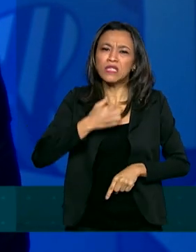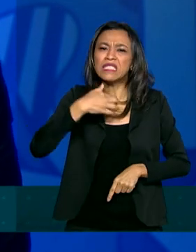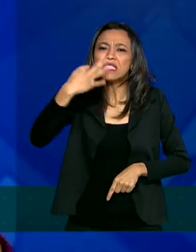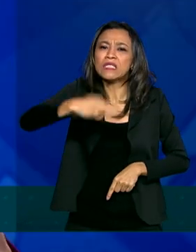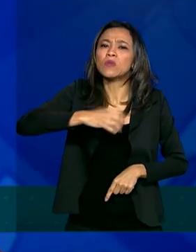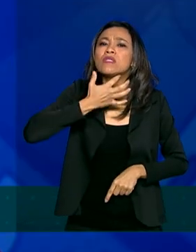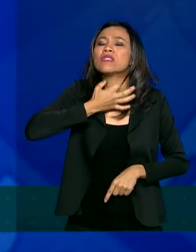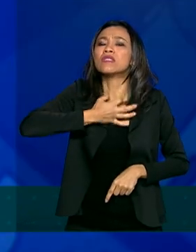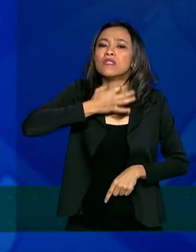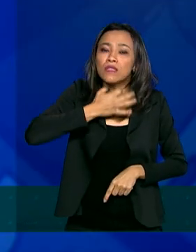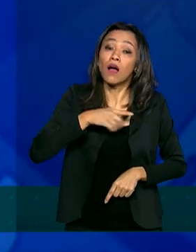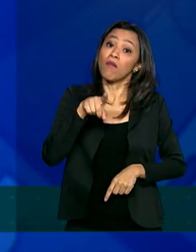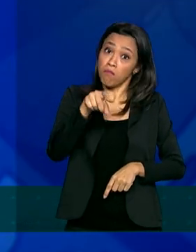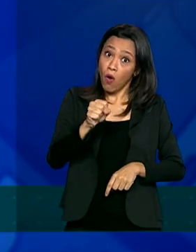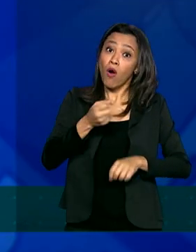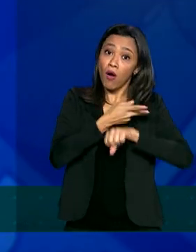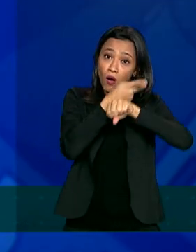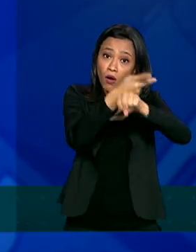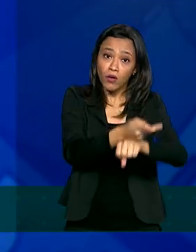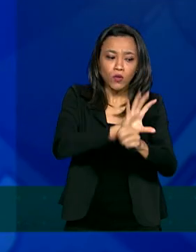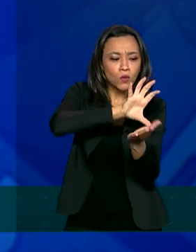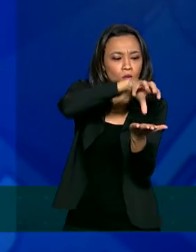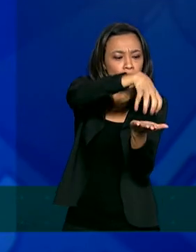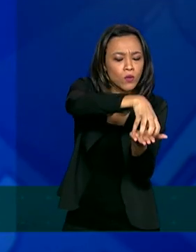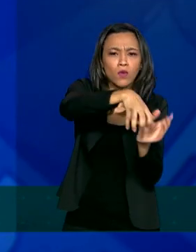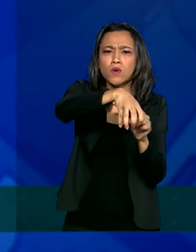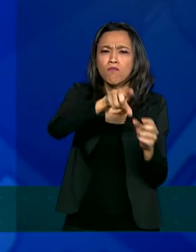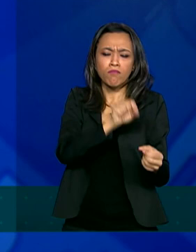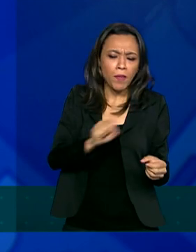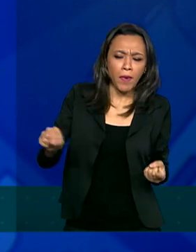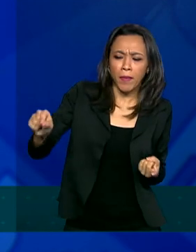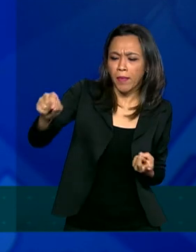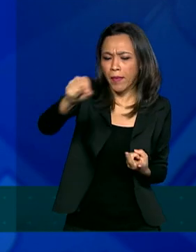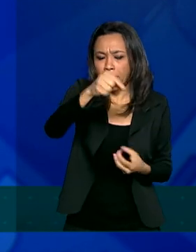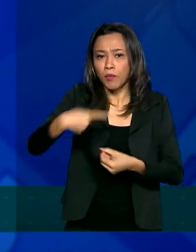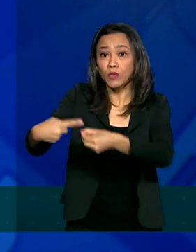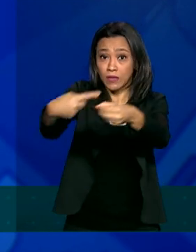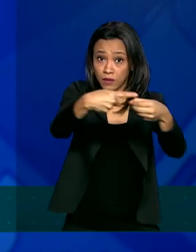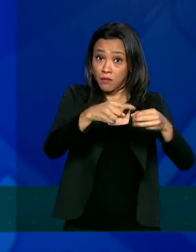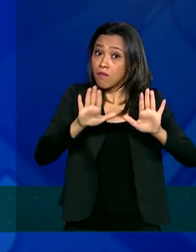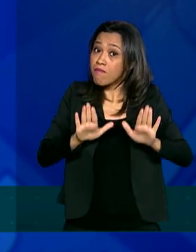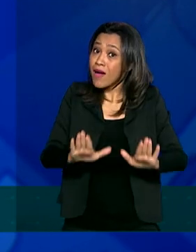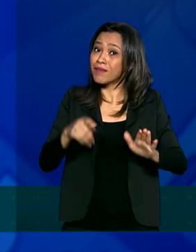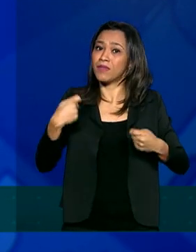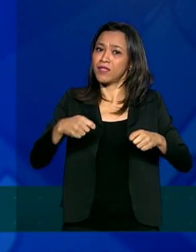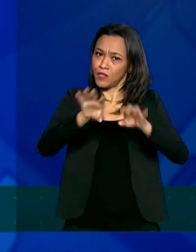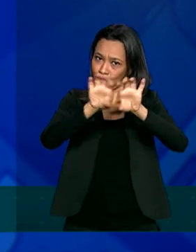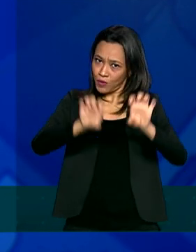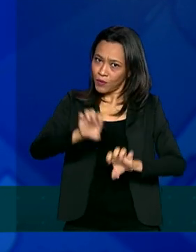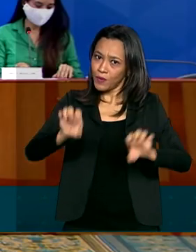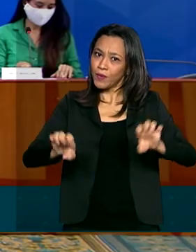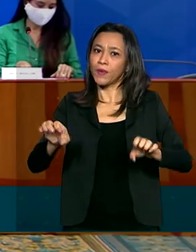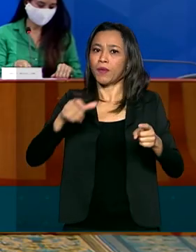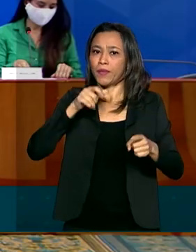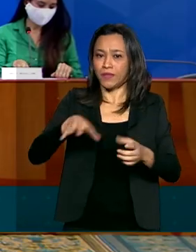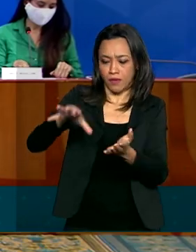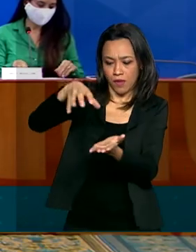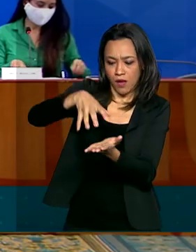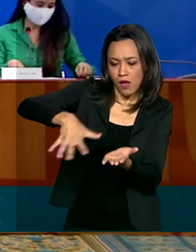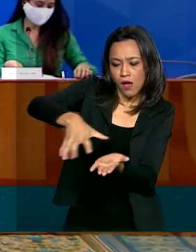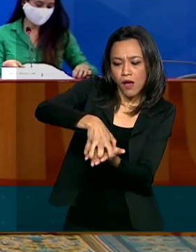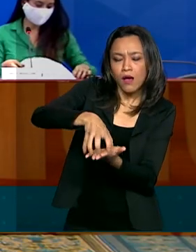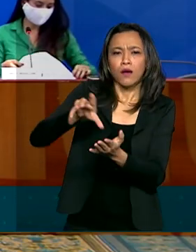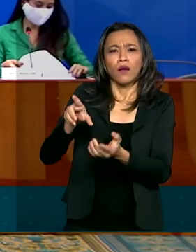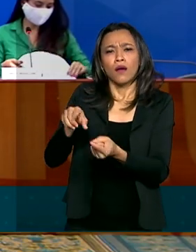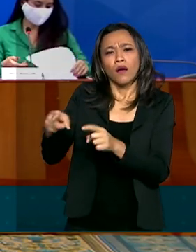Os centros podem ser localizados em todos os municípios, mas precisam de uma estrutura mínima, como consultório e